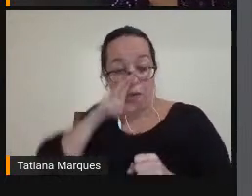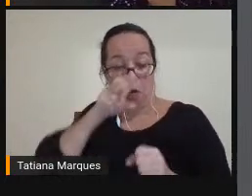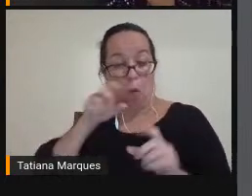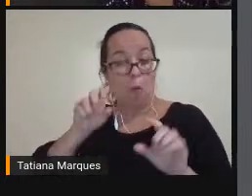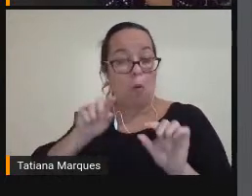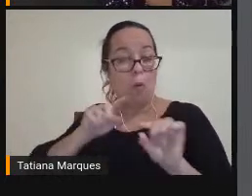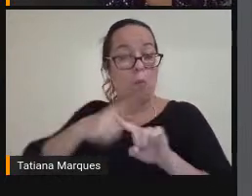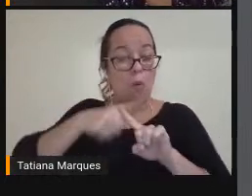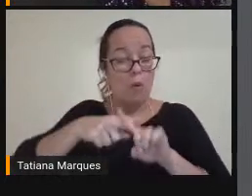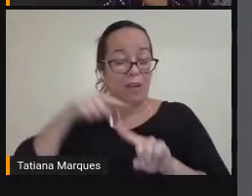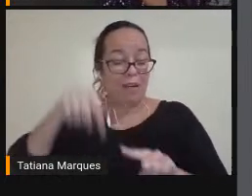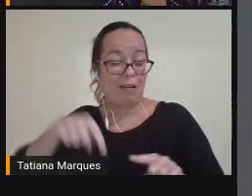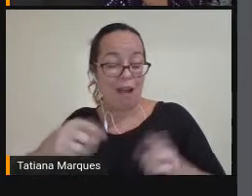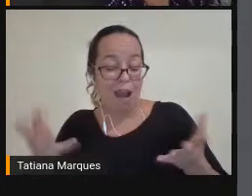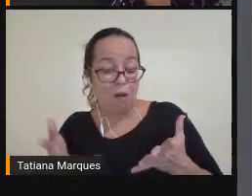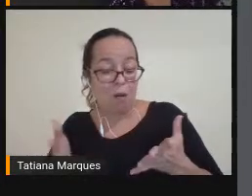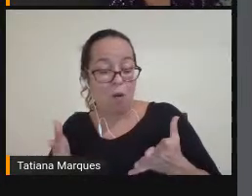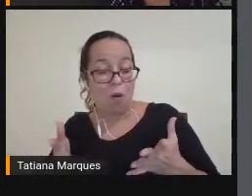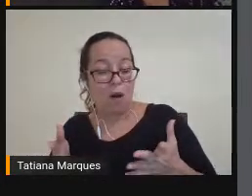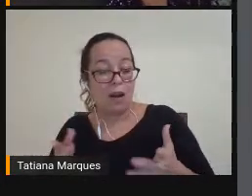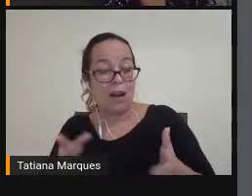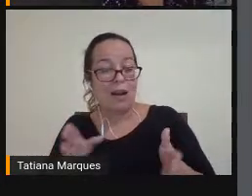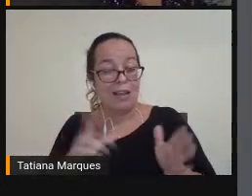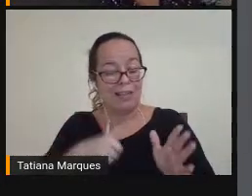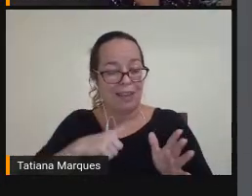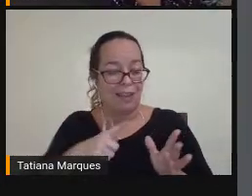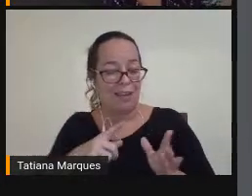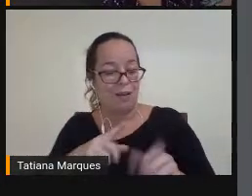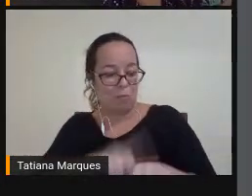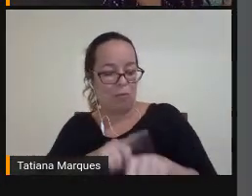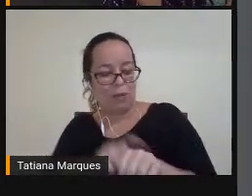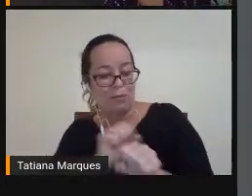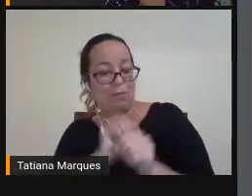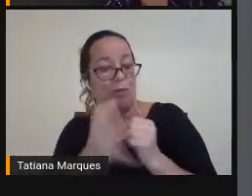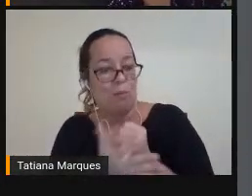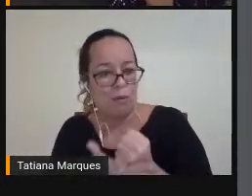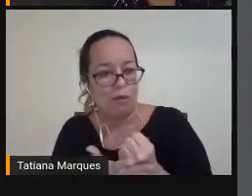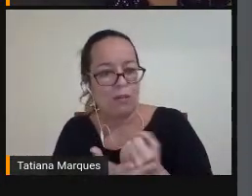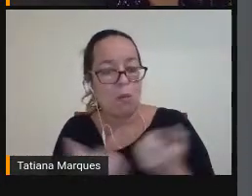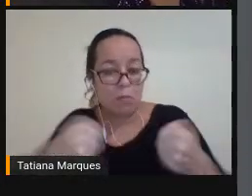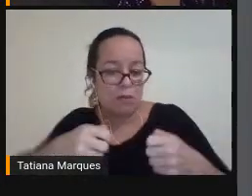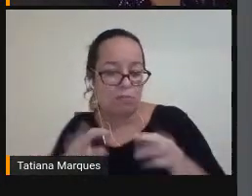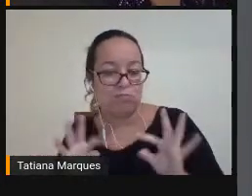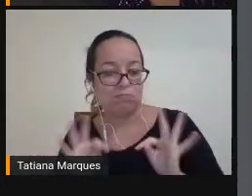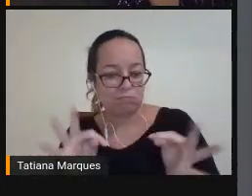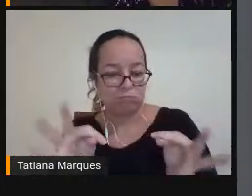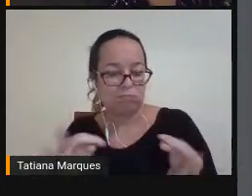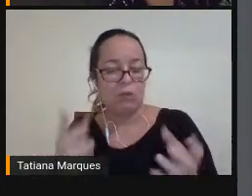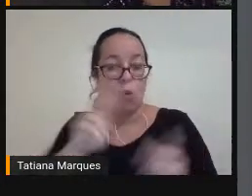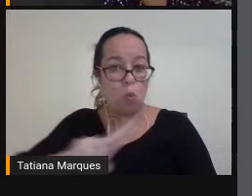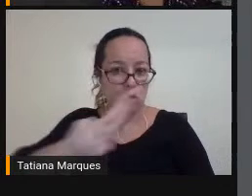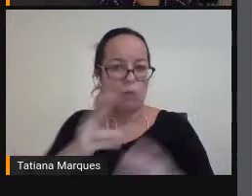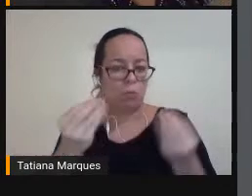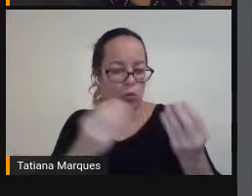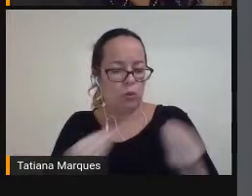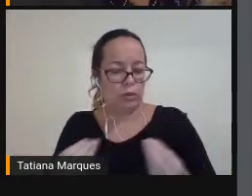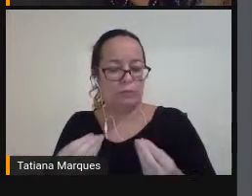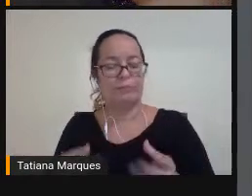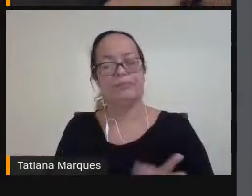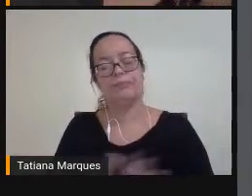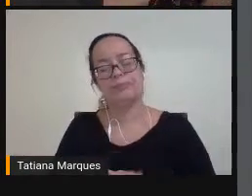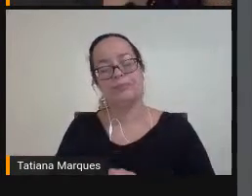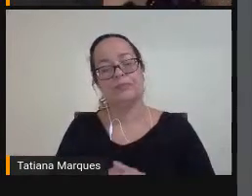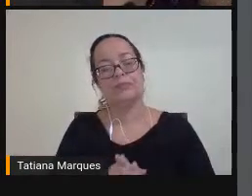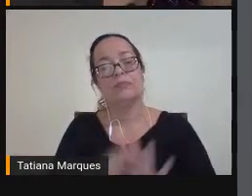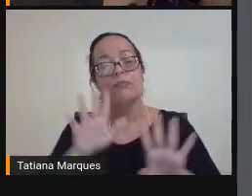Né Com tantas Restrições As tecnologias Assistivas O